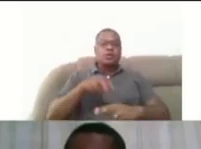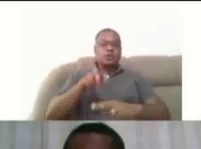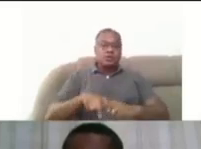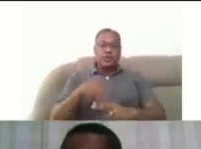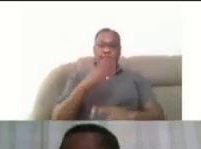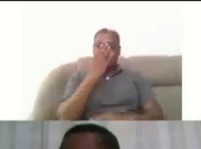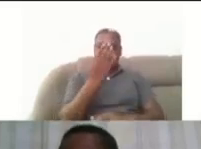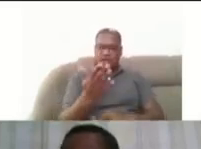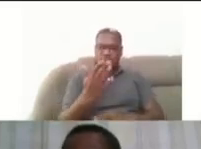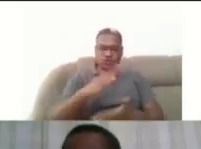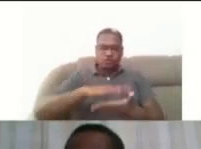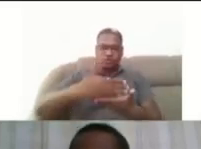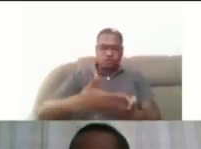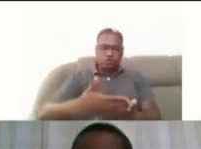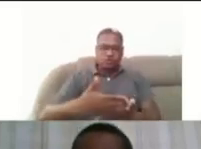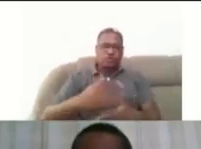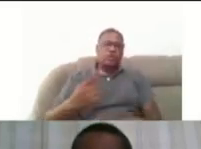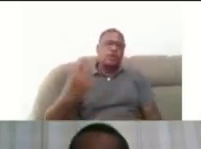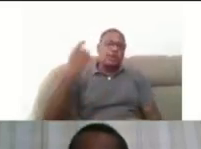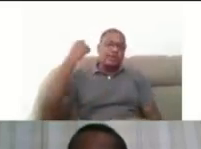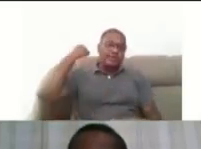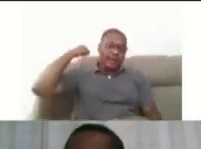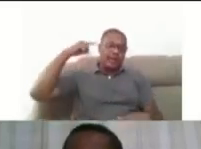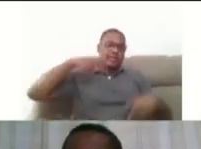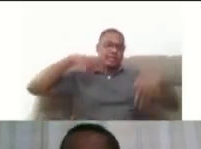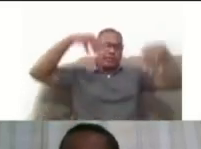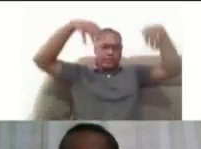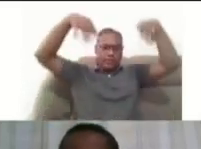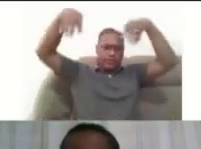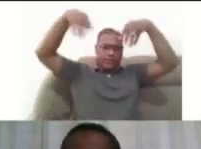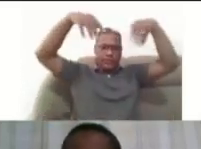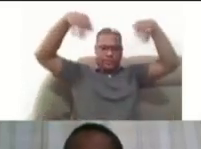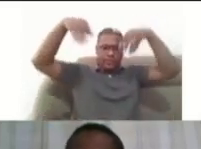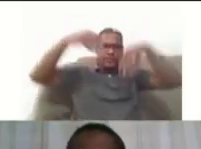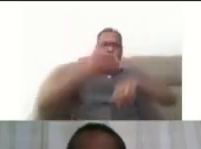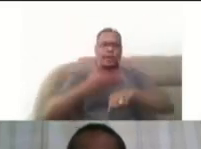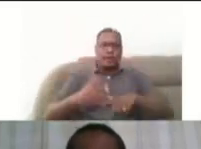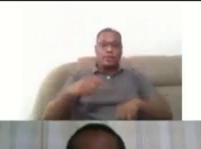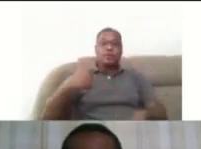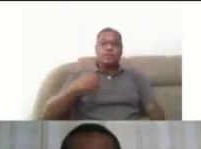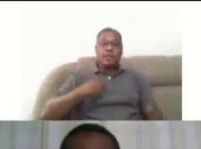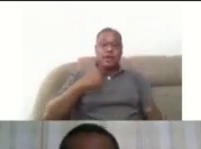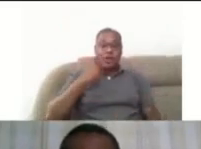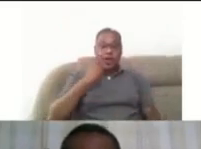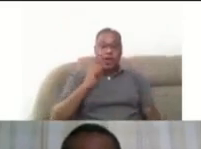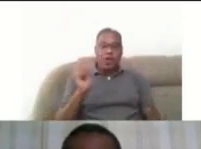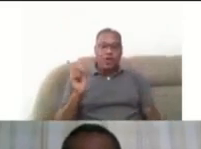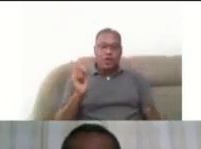notebook, atrás de mim há uma cortina branca e o meu sinal em Libras é este aqui.